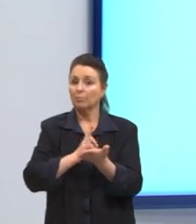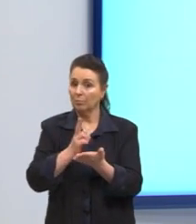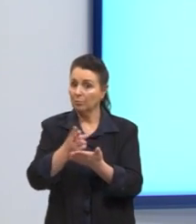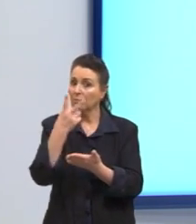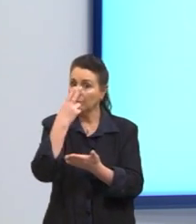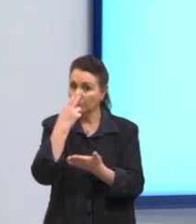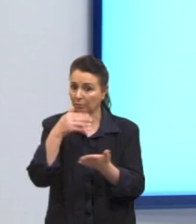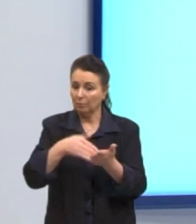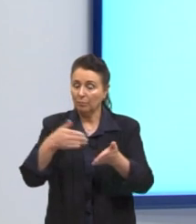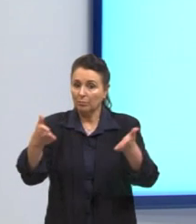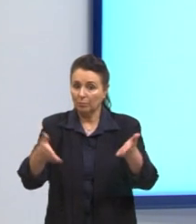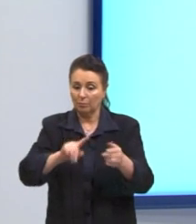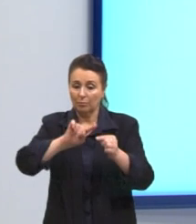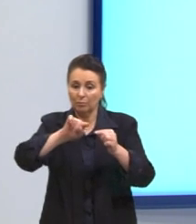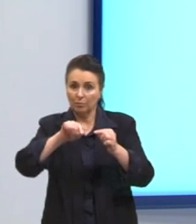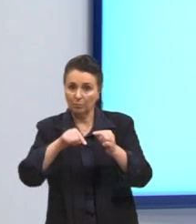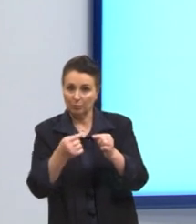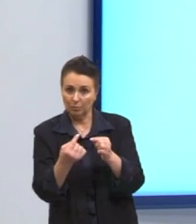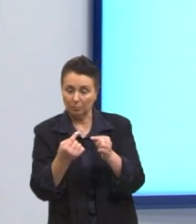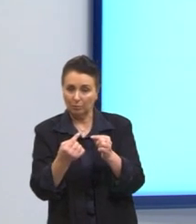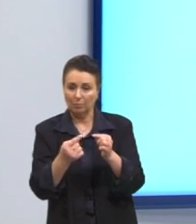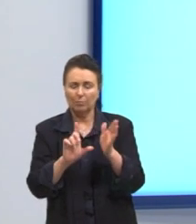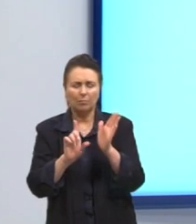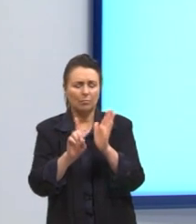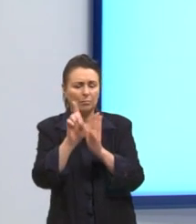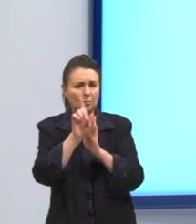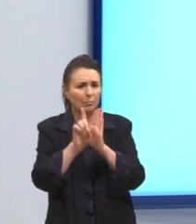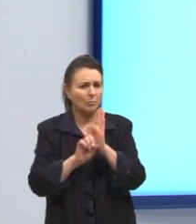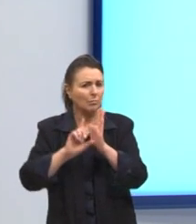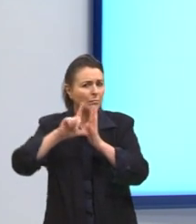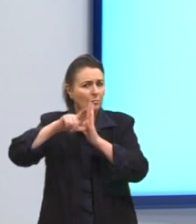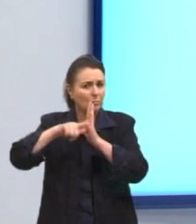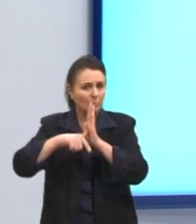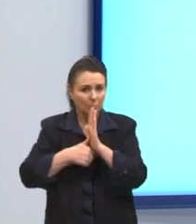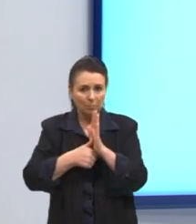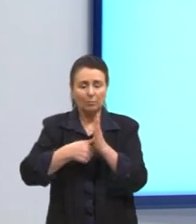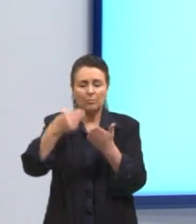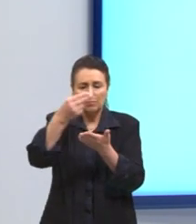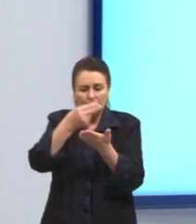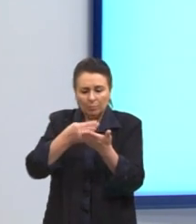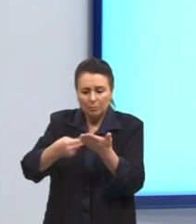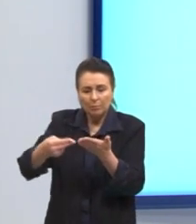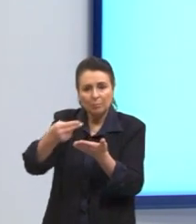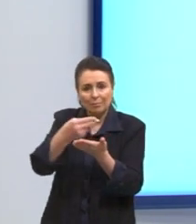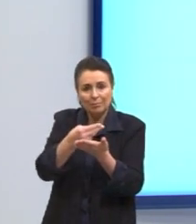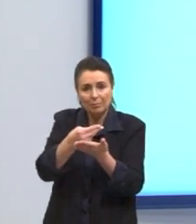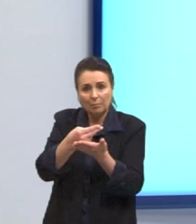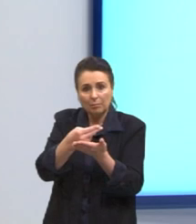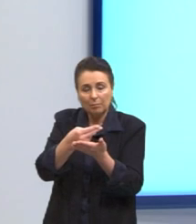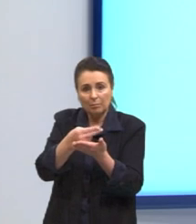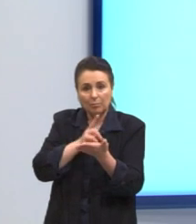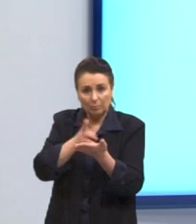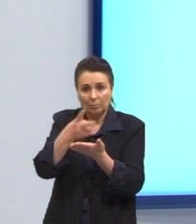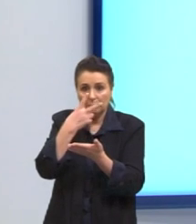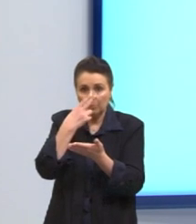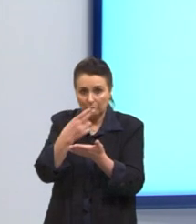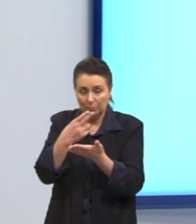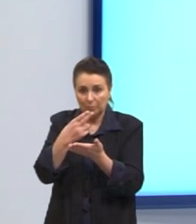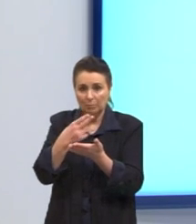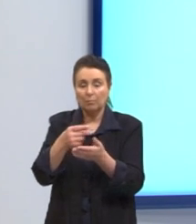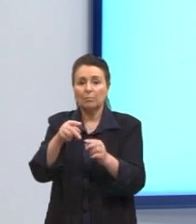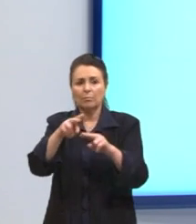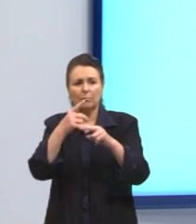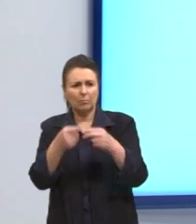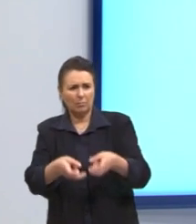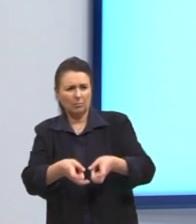vírgula, mesmo décadas após a pintura ter sido feita, como se pode notar a partir do alto índice